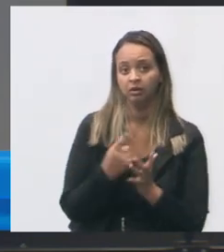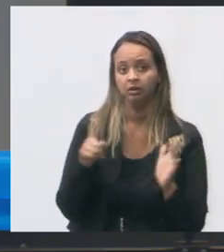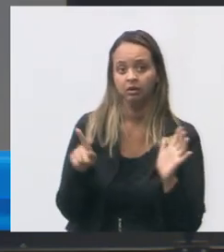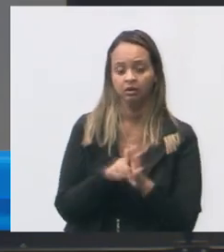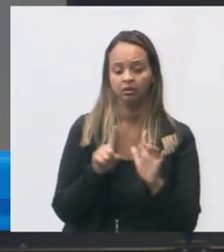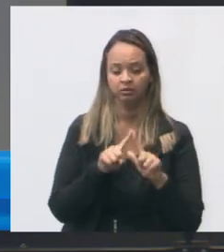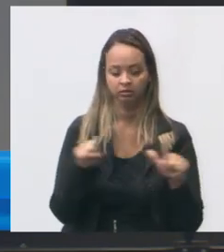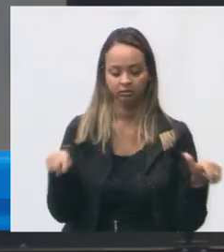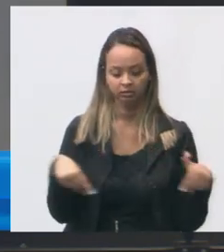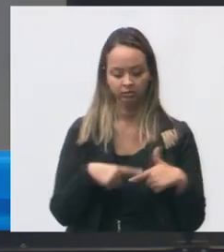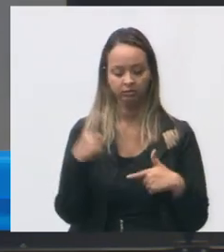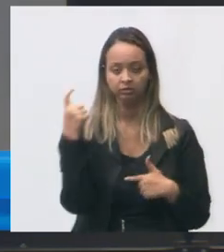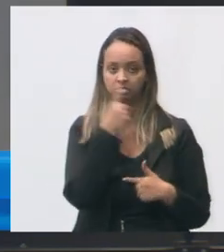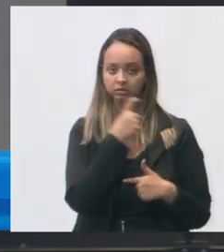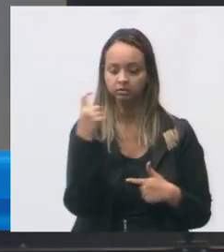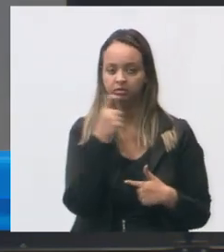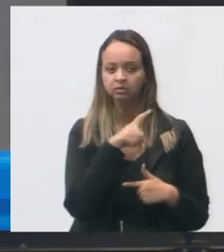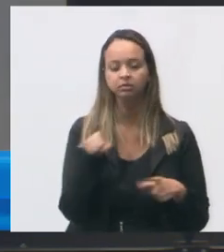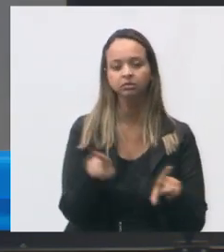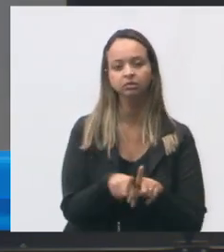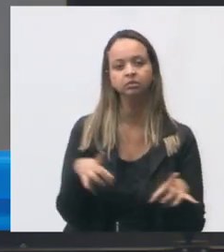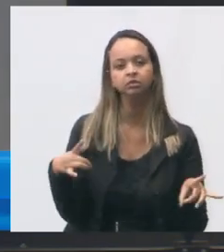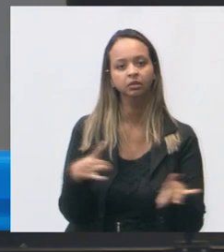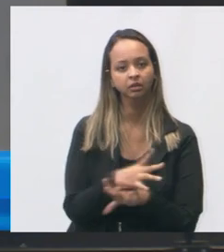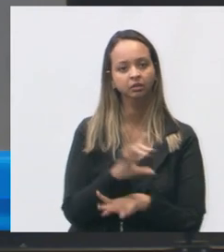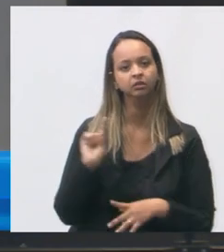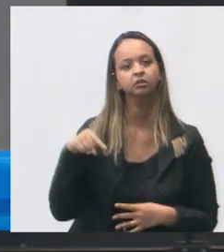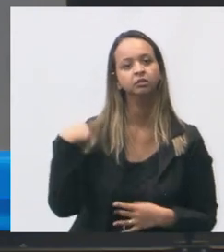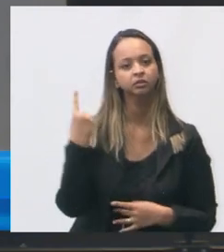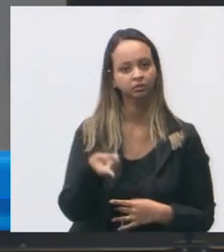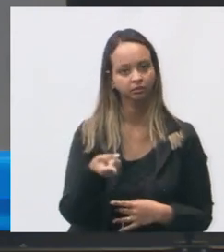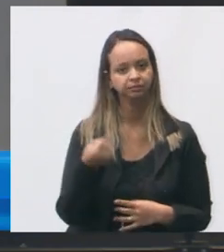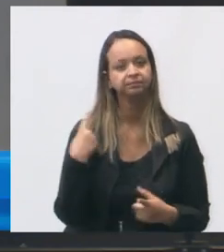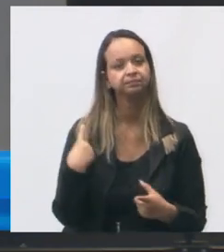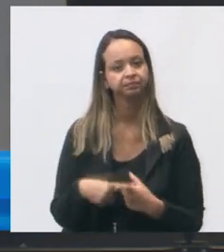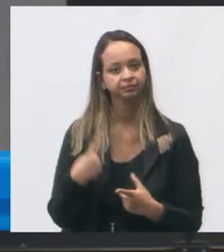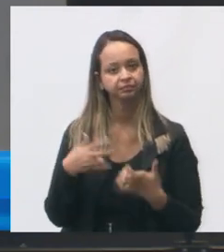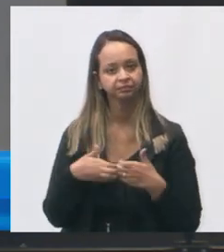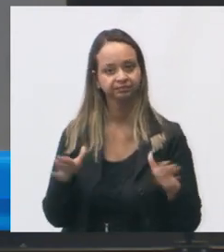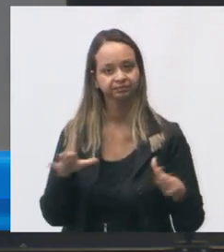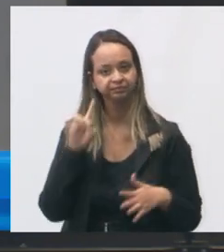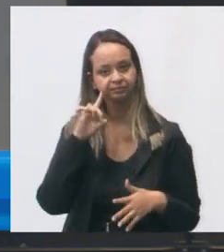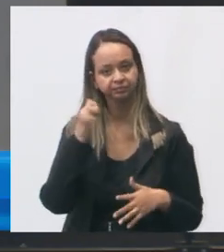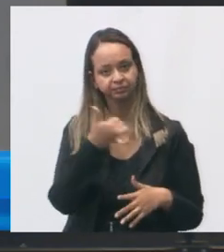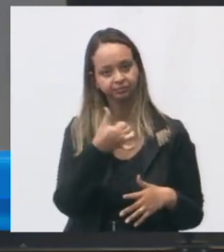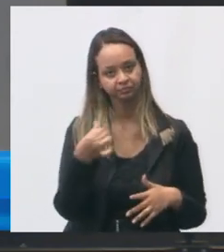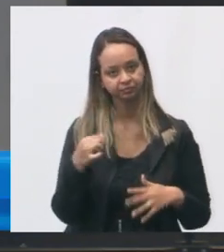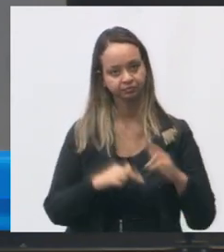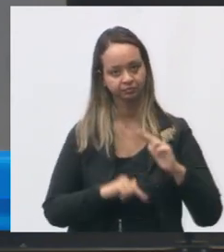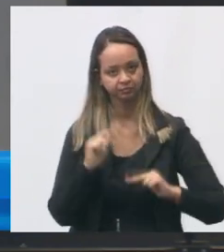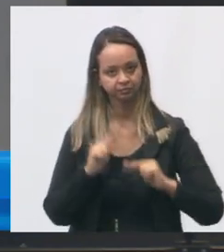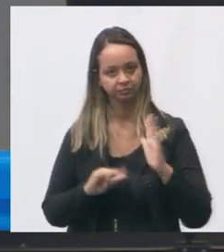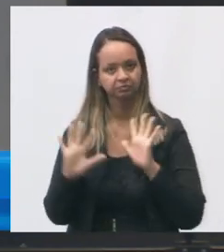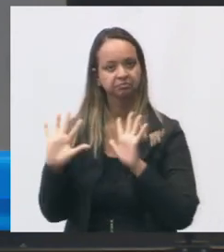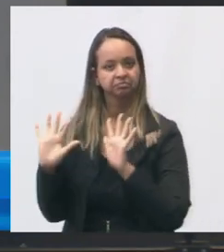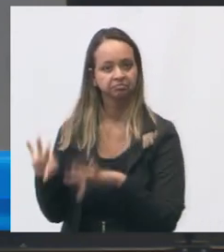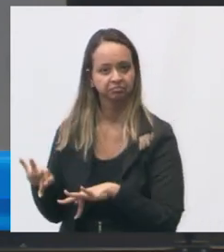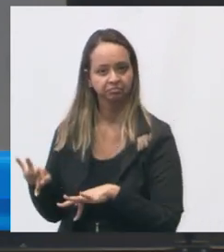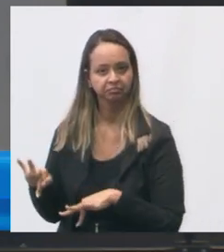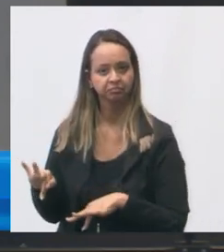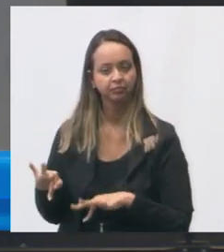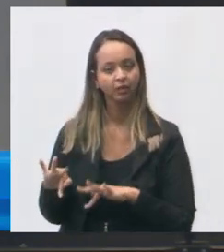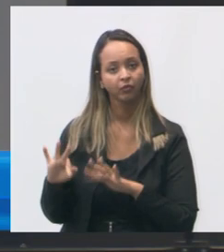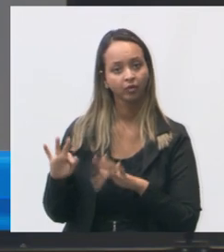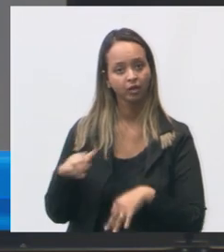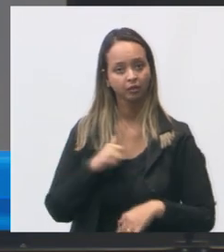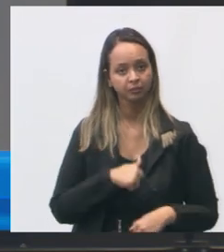odontológico que foi concluída posteriormente a obra teve início 16 de junho e a conclusão é prevista para final de